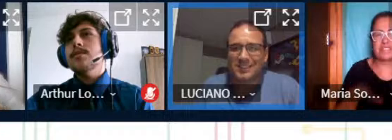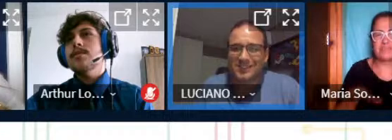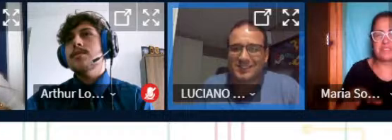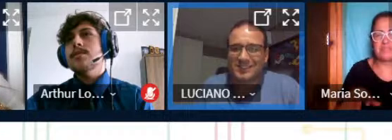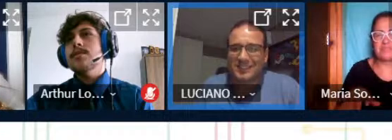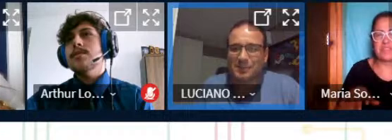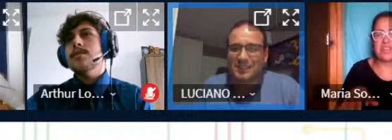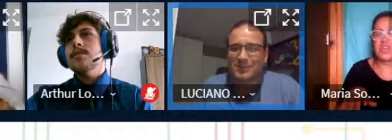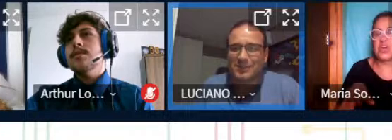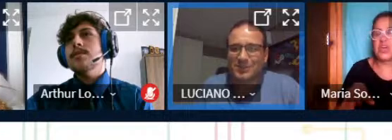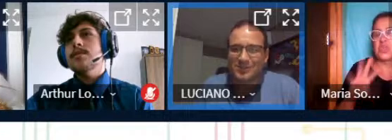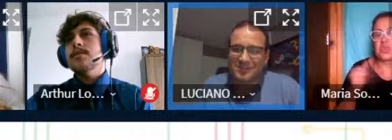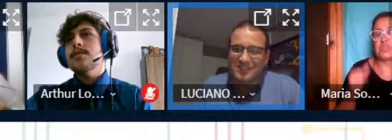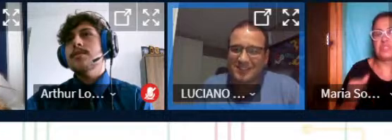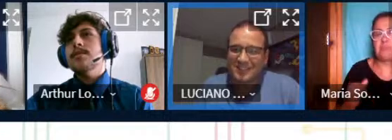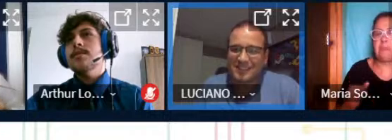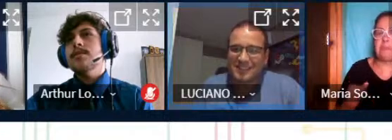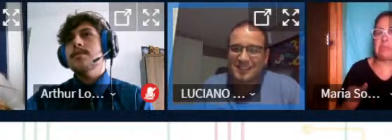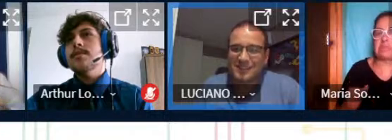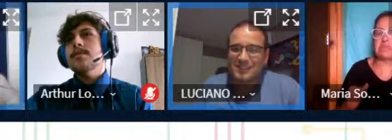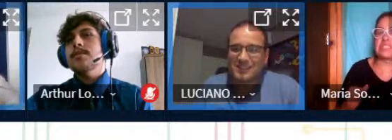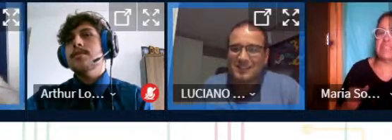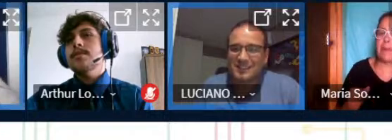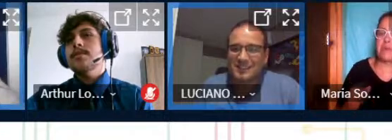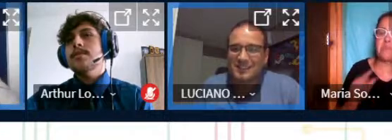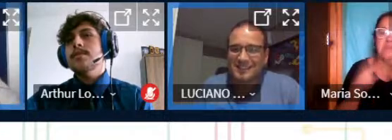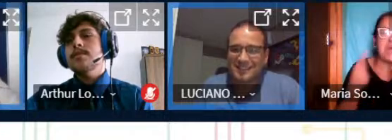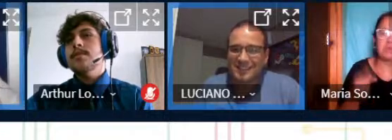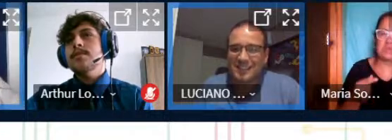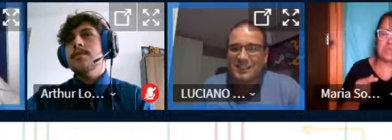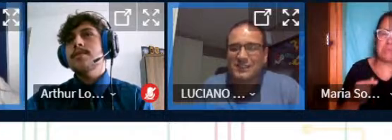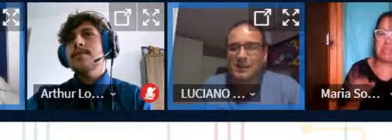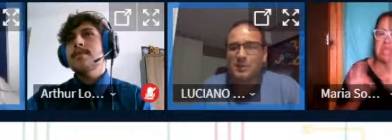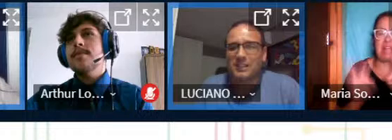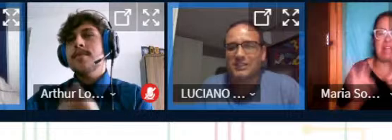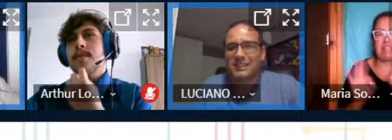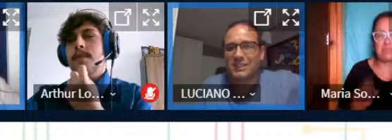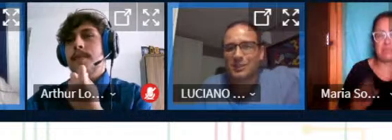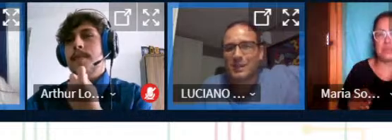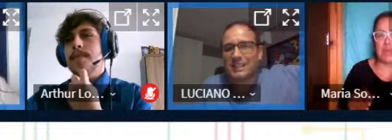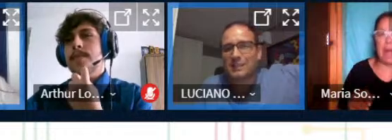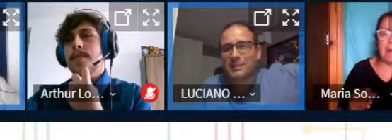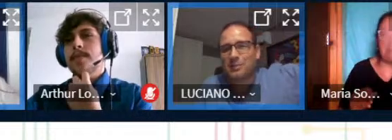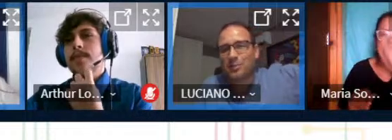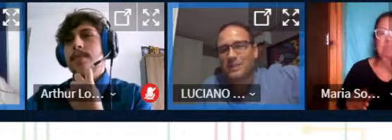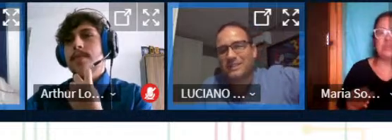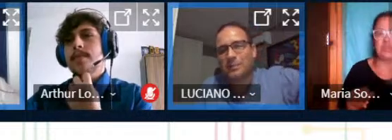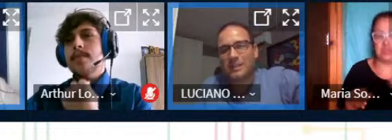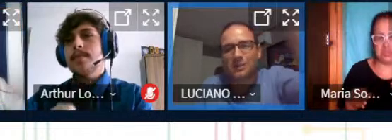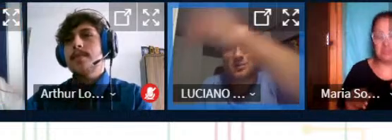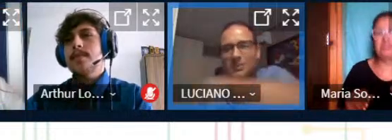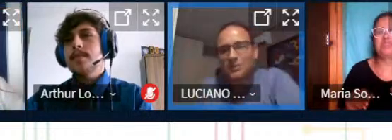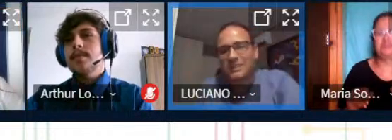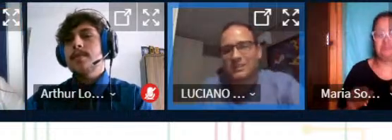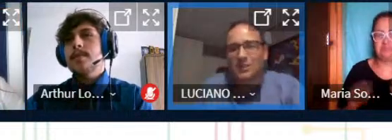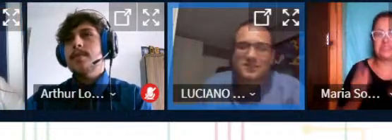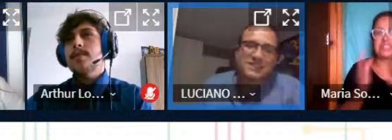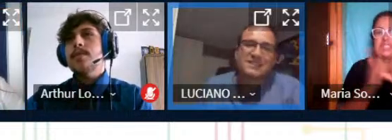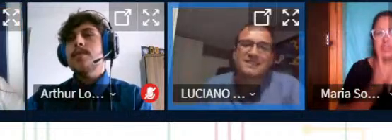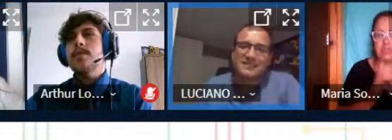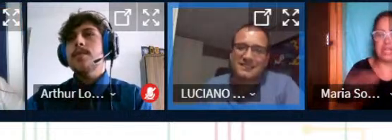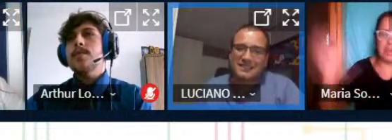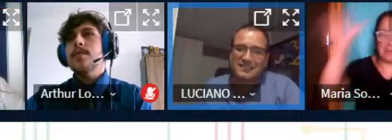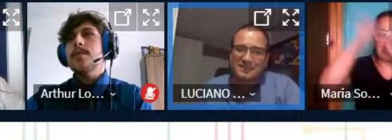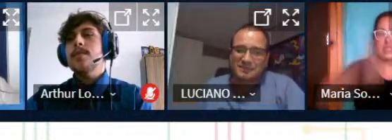que não sabe muita coisa e tem que aprender tudo de novo então exato e que a sabia a gente tem que ter guardado para depois e está aprendendo um monte de coisas